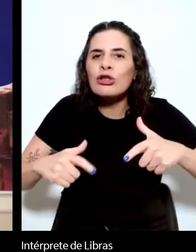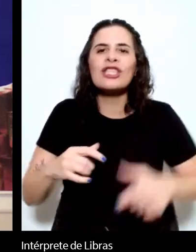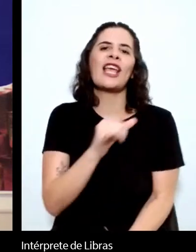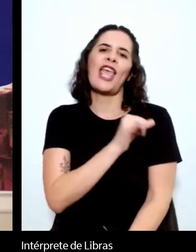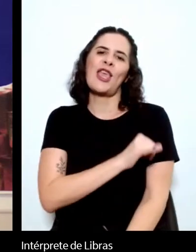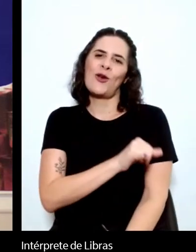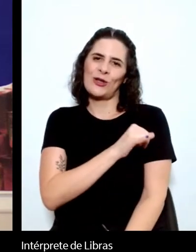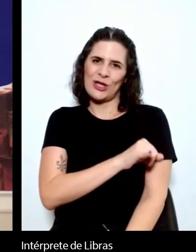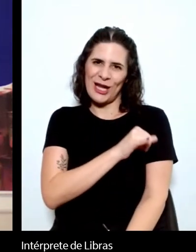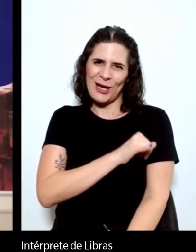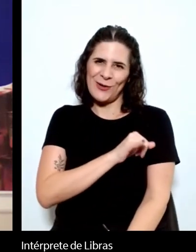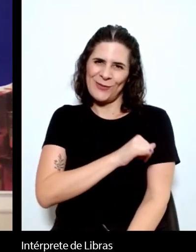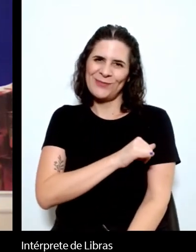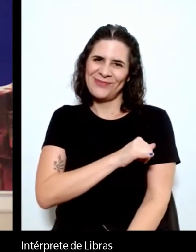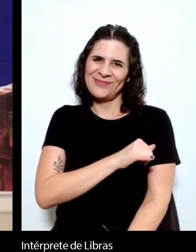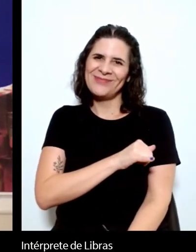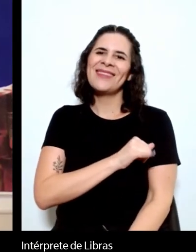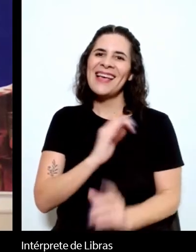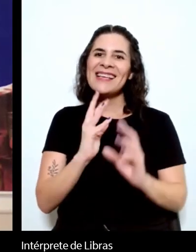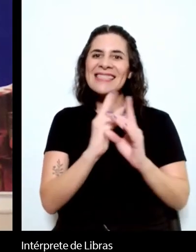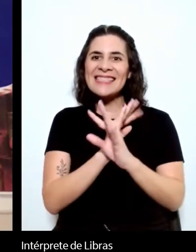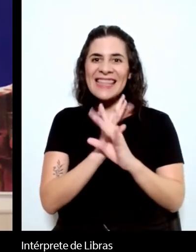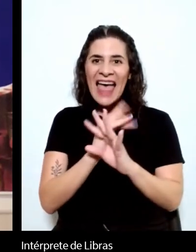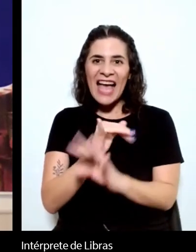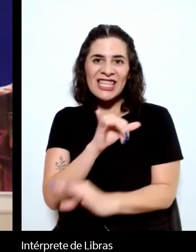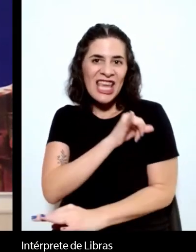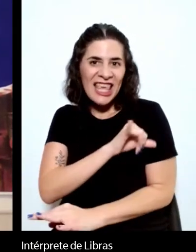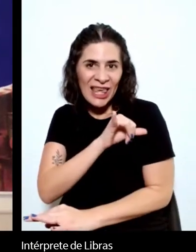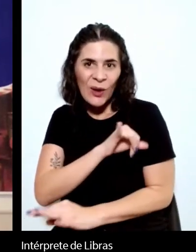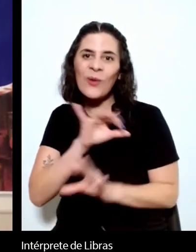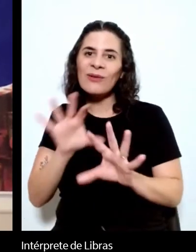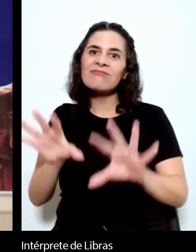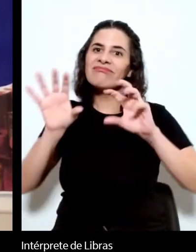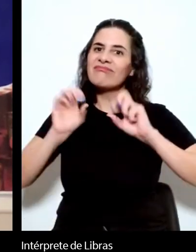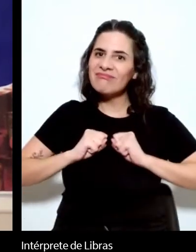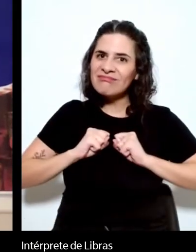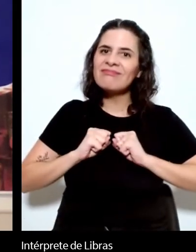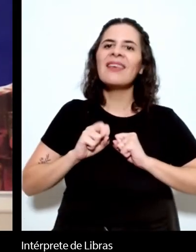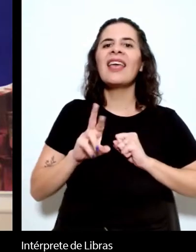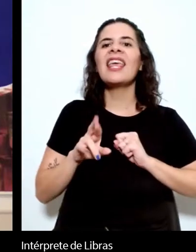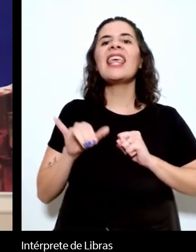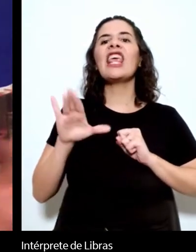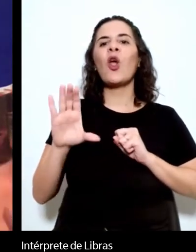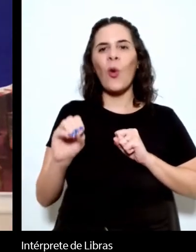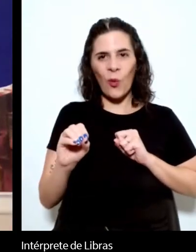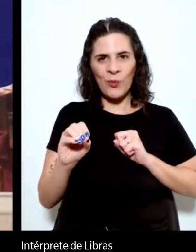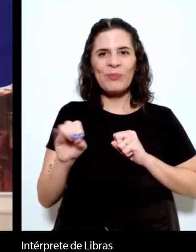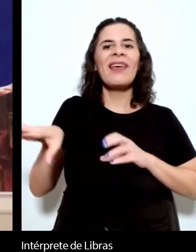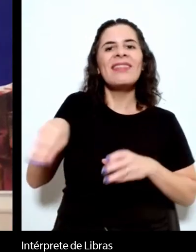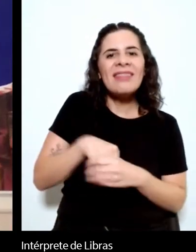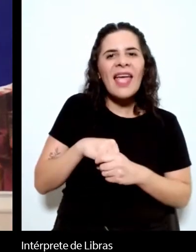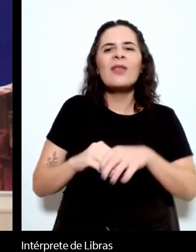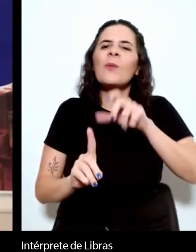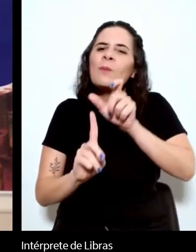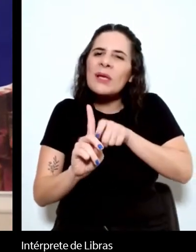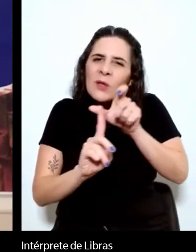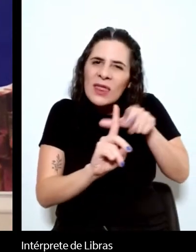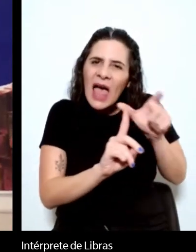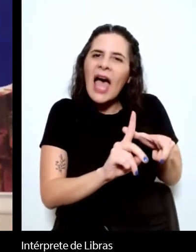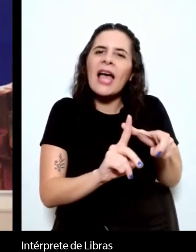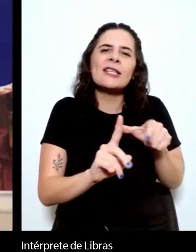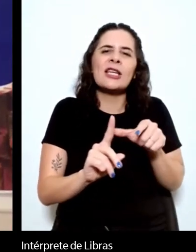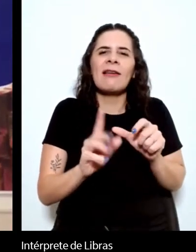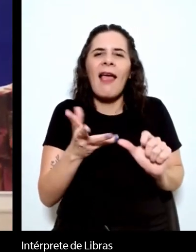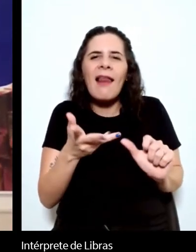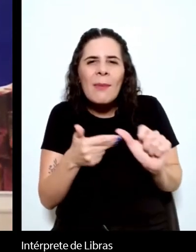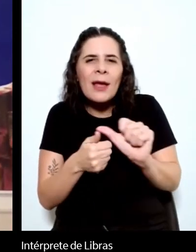incorporação da cidade e seus motivos os personagens nas suas obras que realmente tem teria